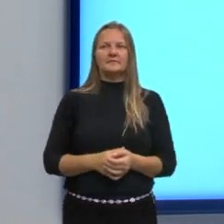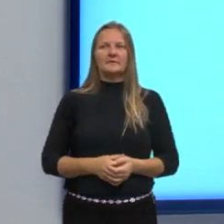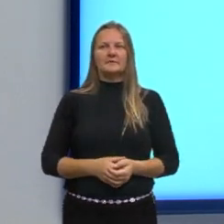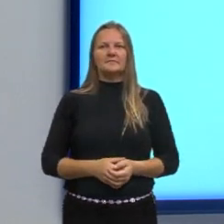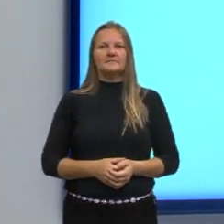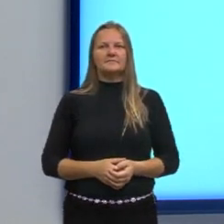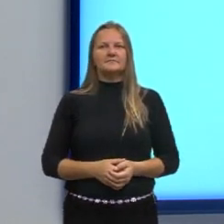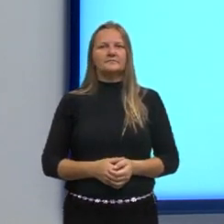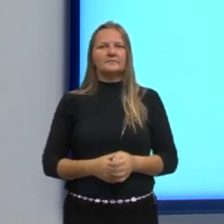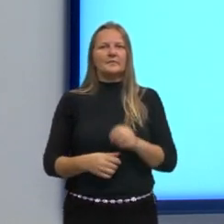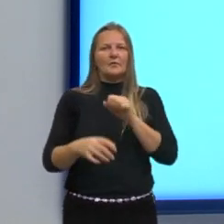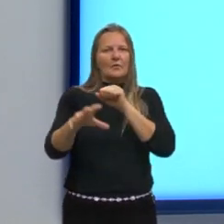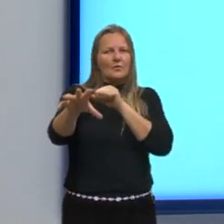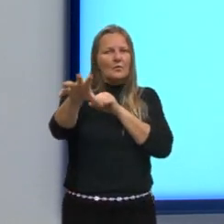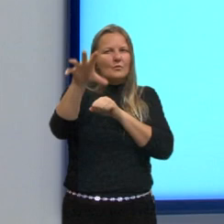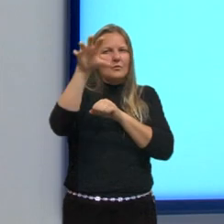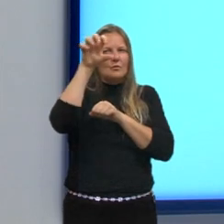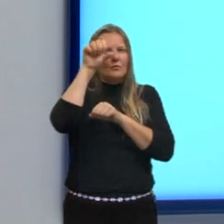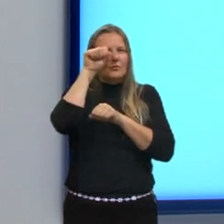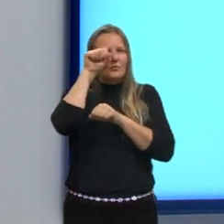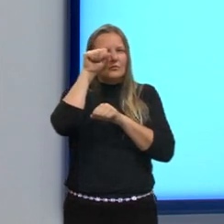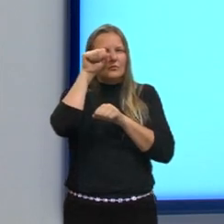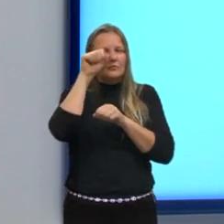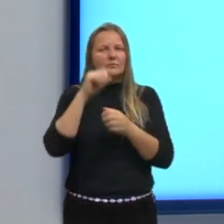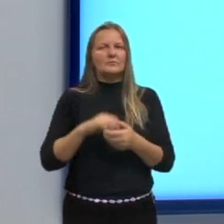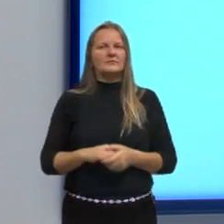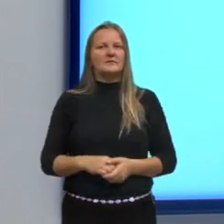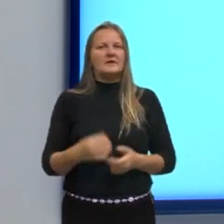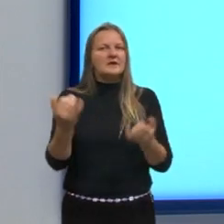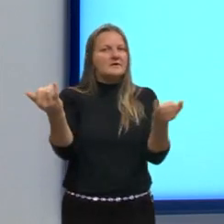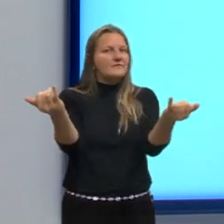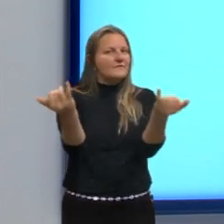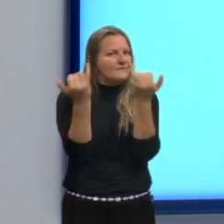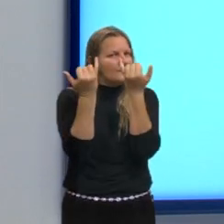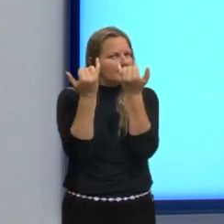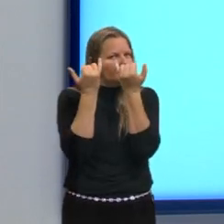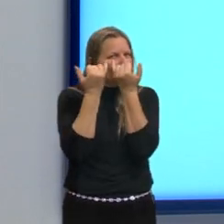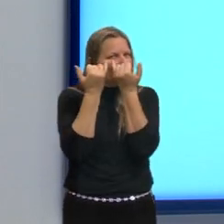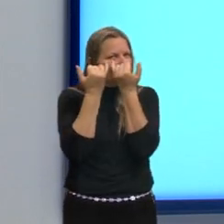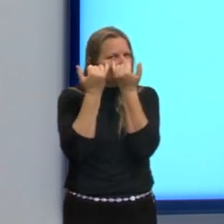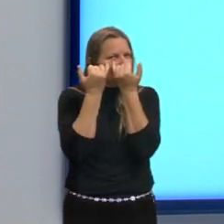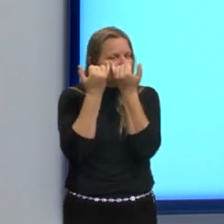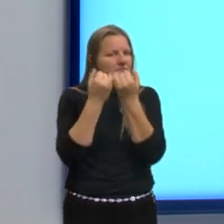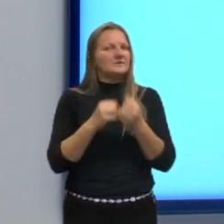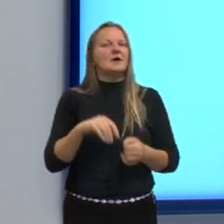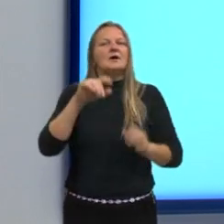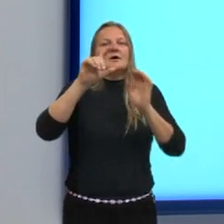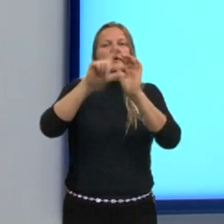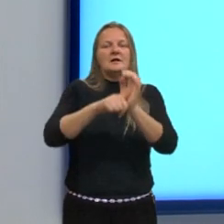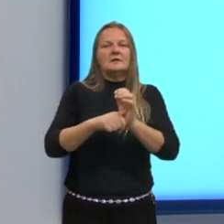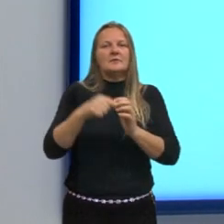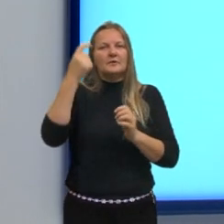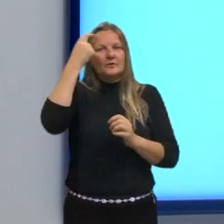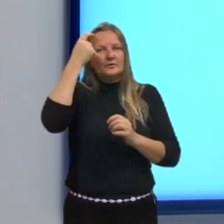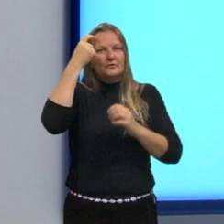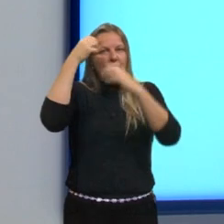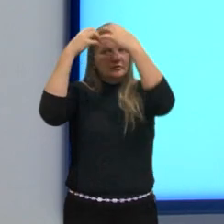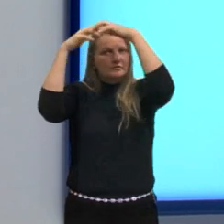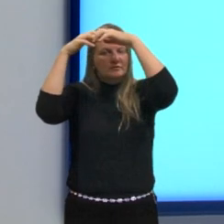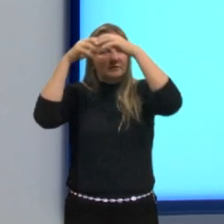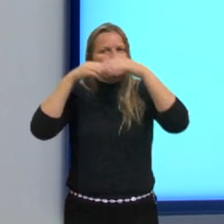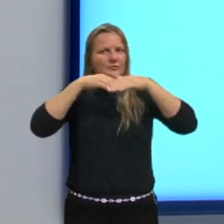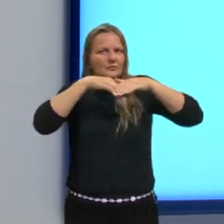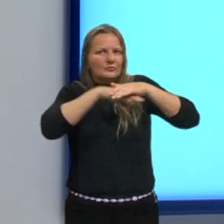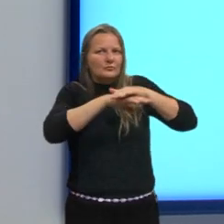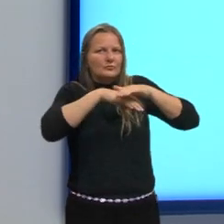recepção. A gente recebe aquela informação. Depois, o cérebro armazena aquela informação.